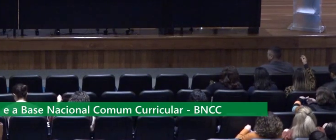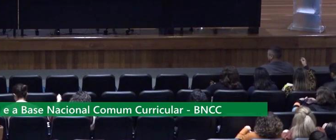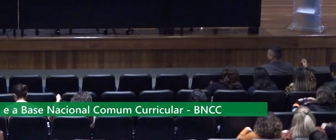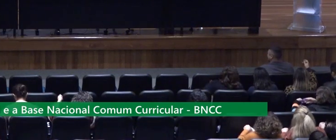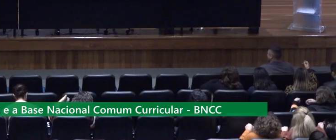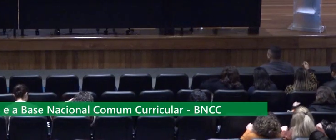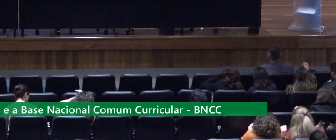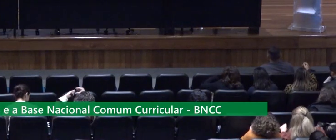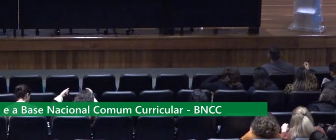tchau